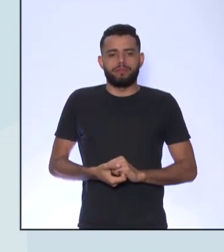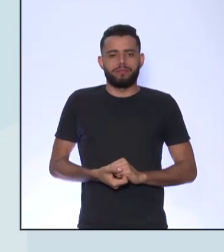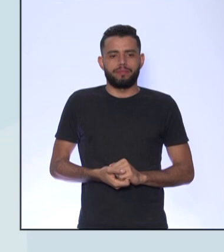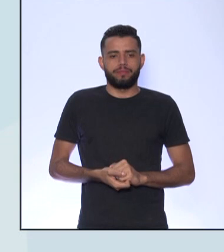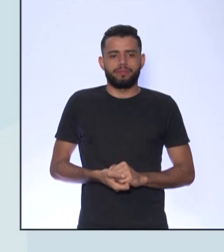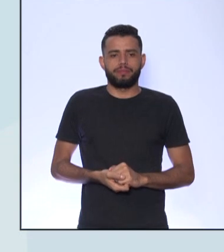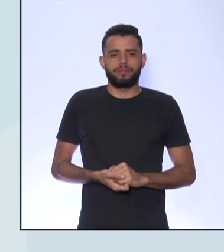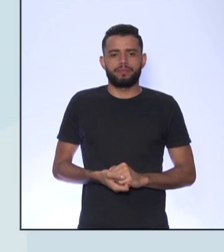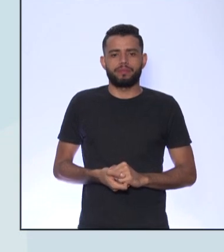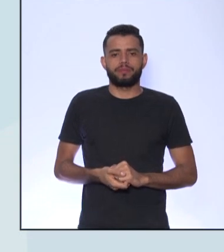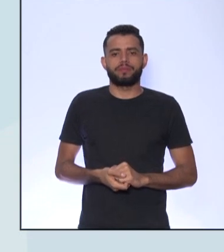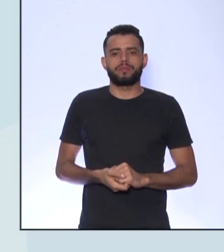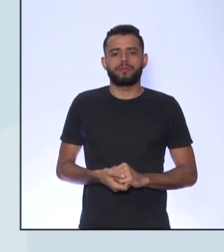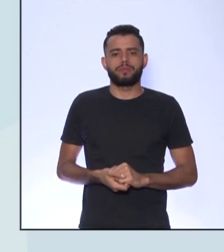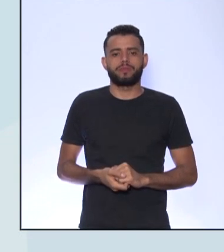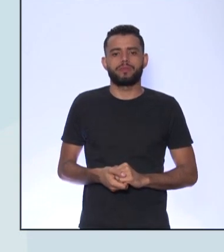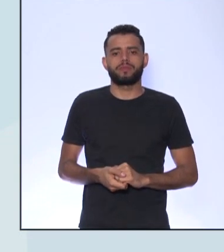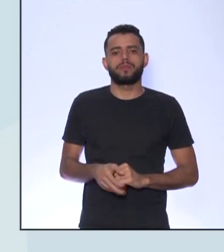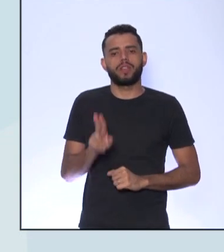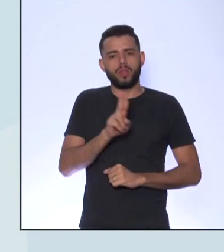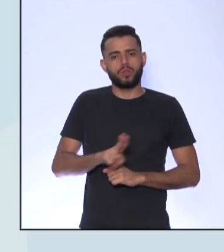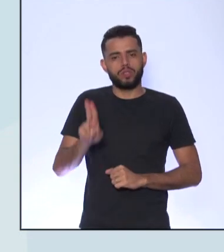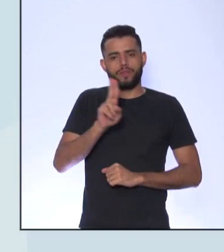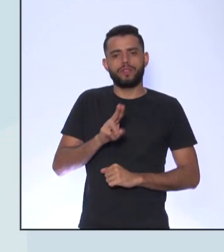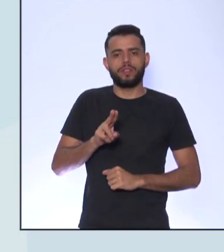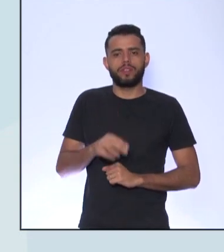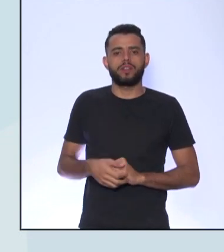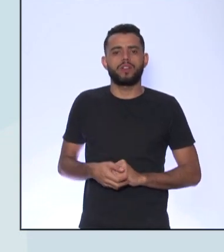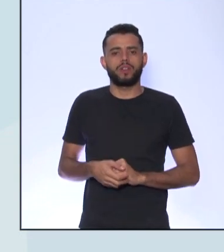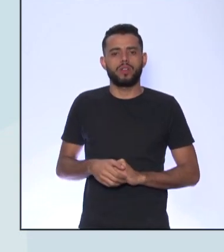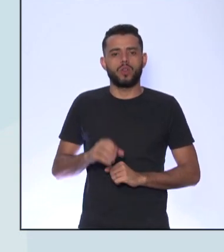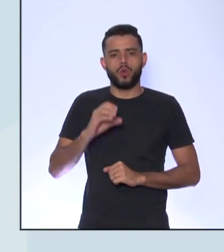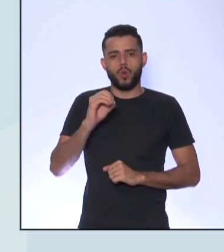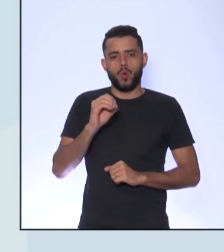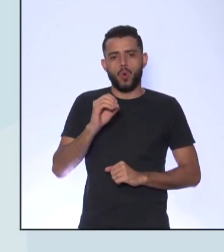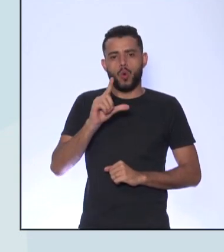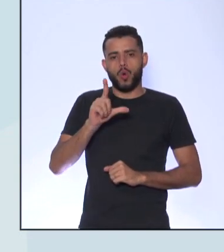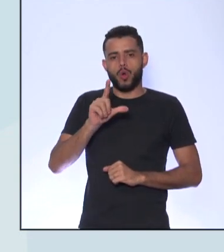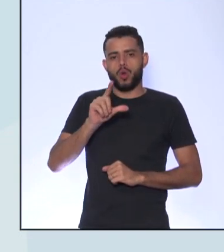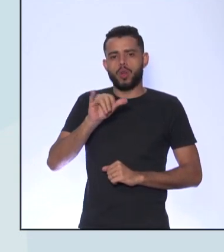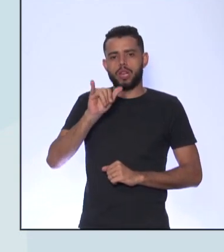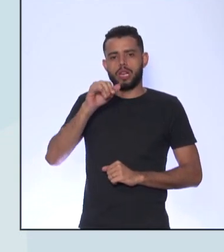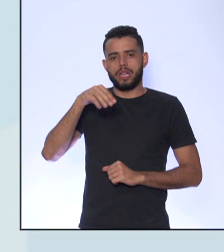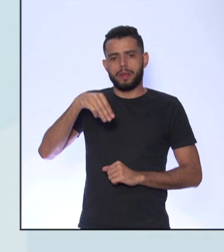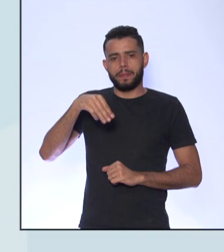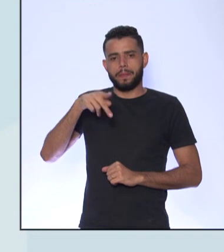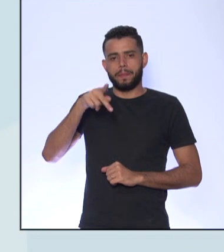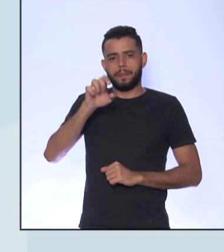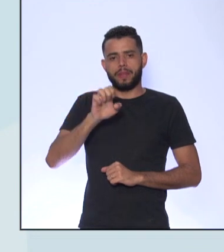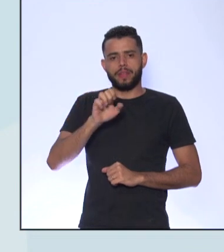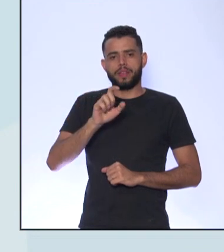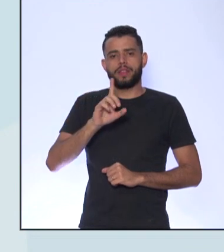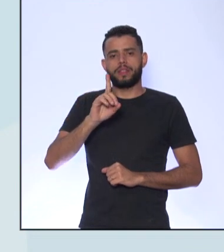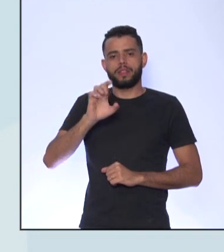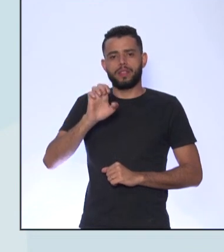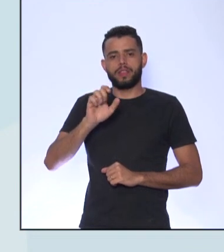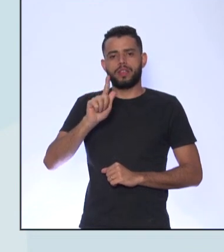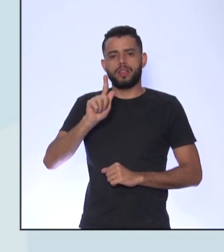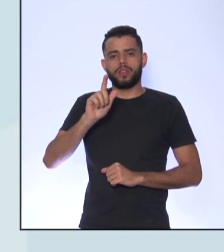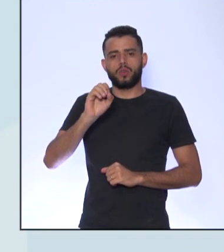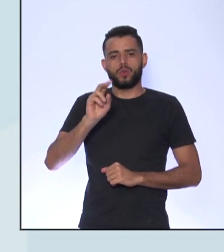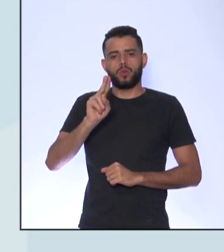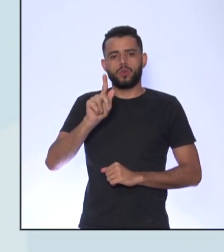Então o nome dela Que ela usava o pseudônimo Era Olympe de Gouge E o nome dela era Marie de Gouze